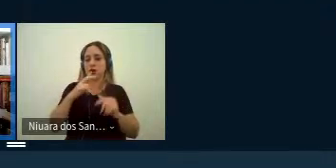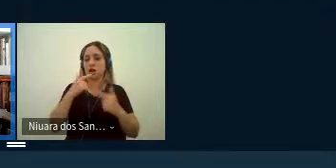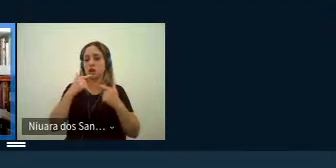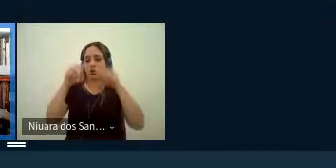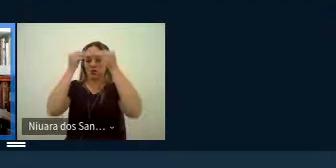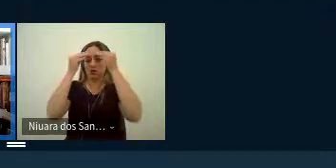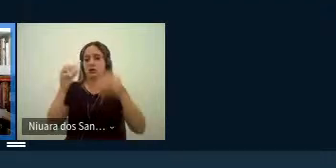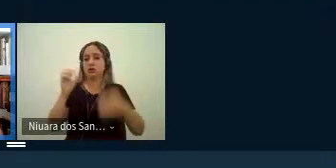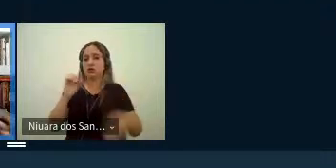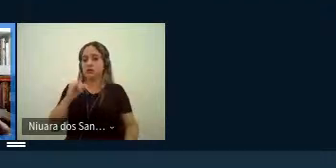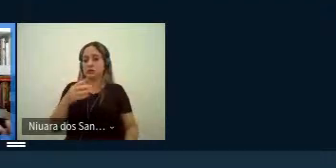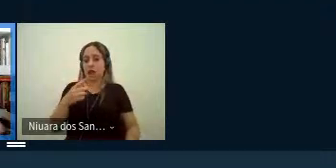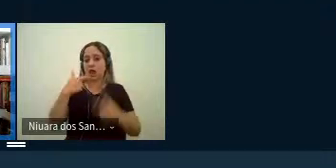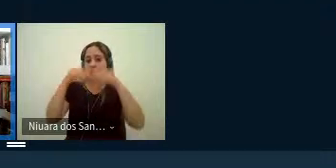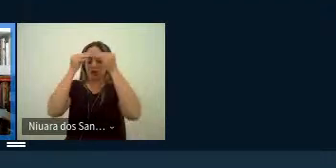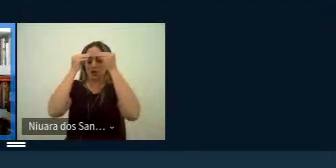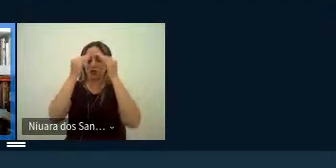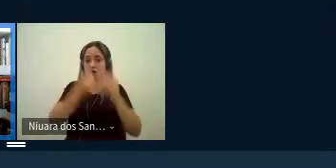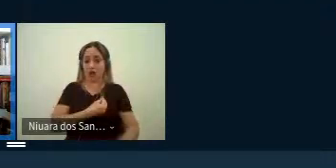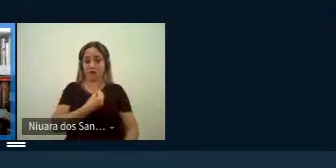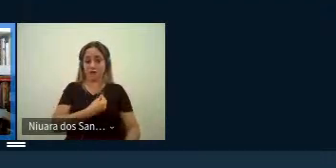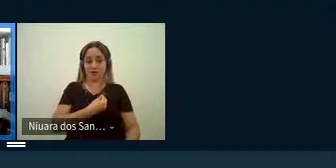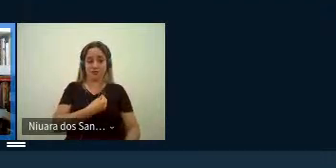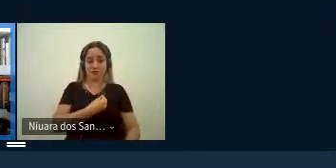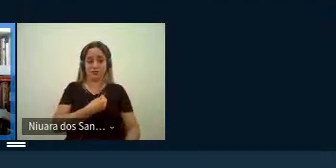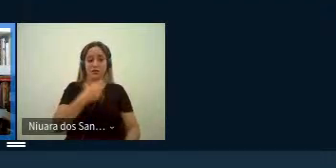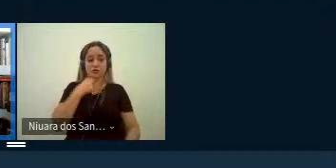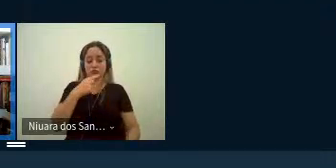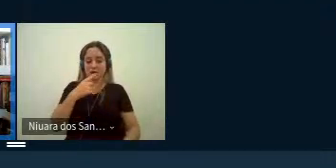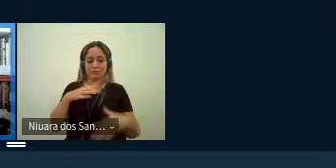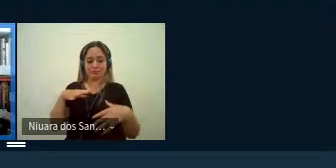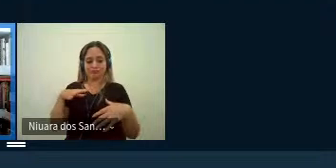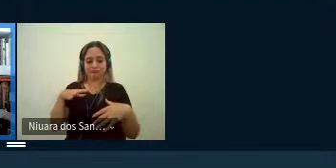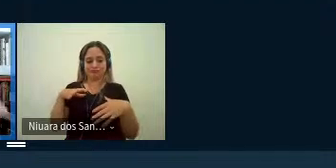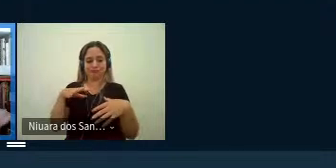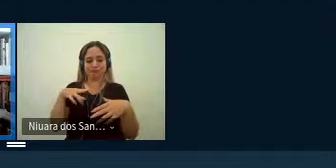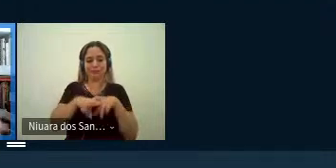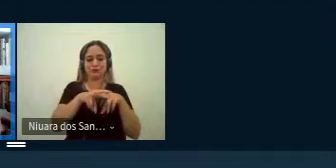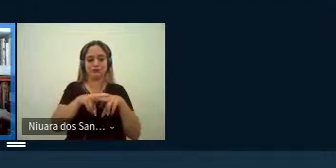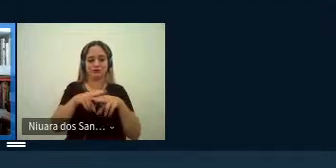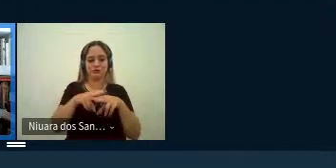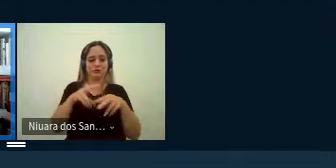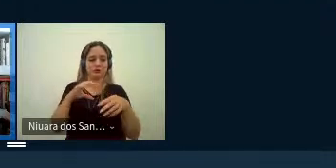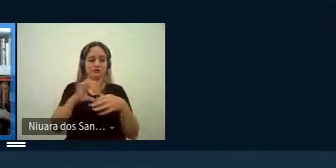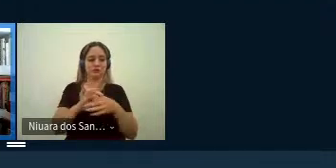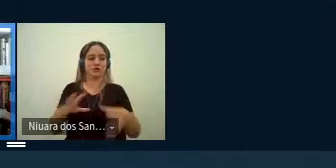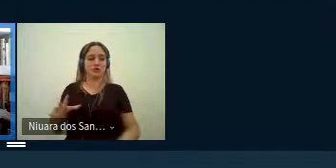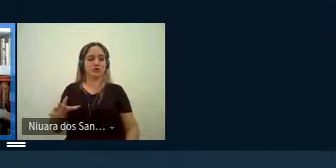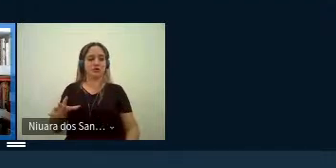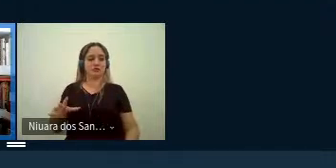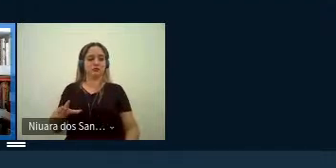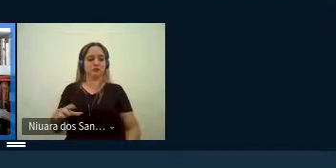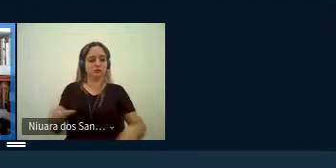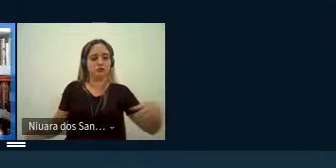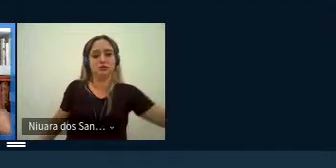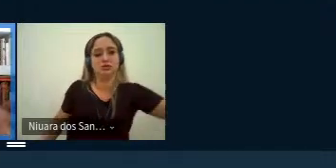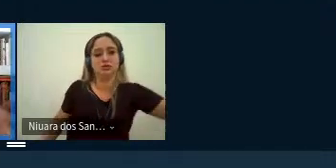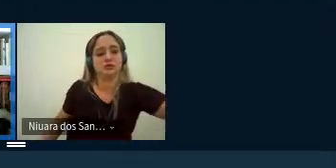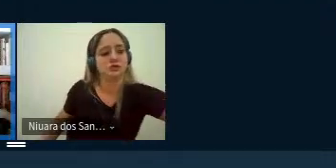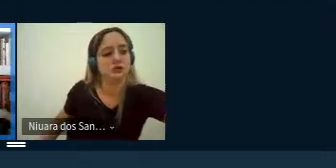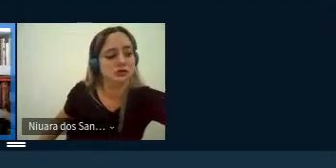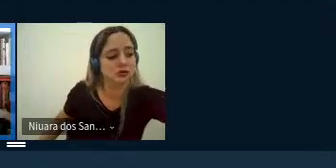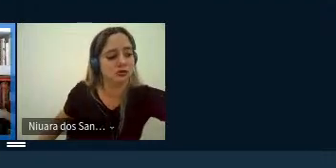linguagem é viva não dá pra amarrar né deixar ela entre alicerces né